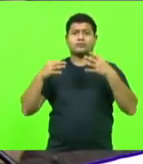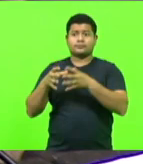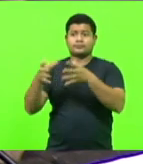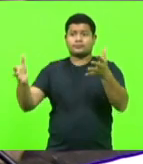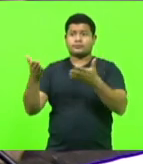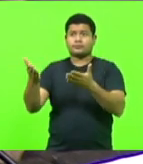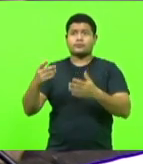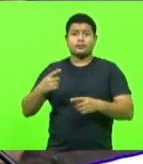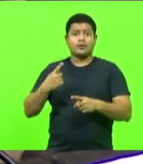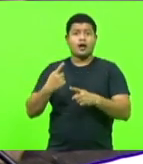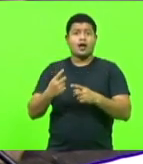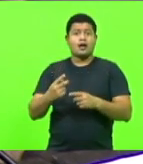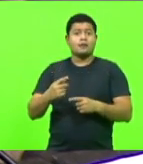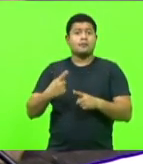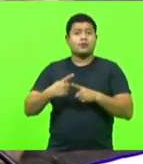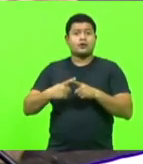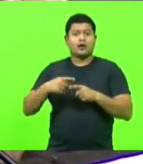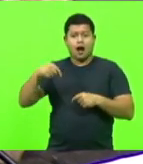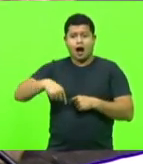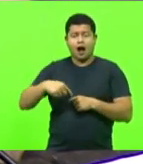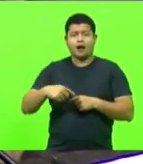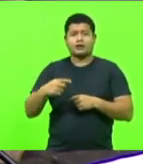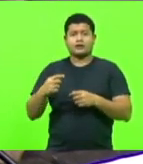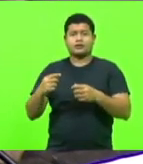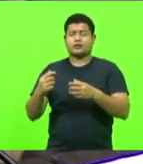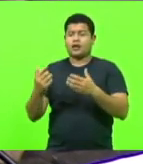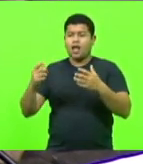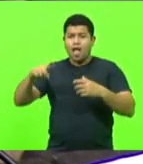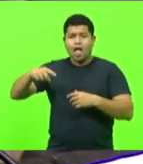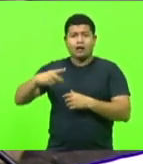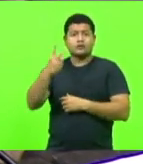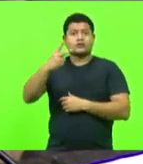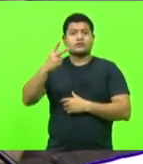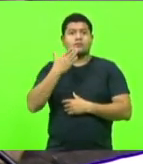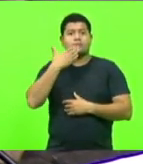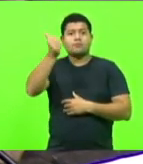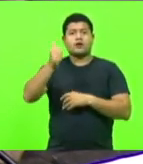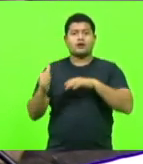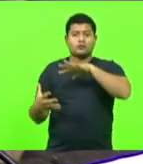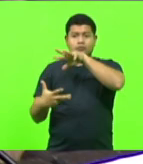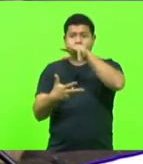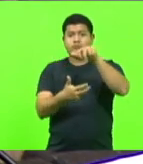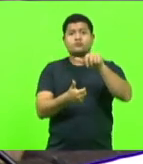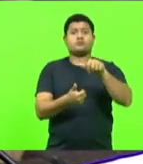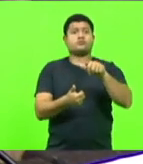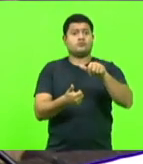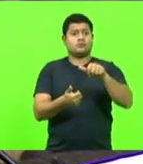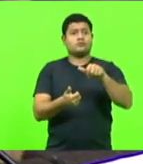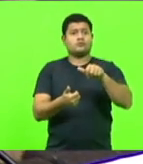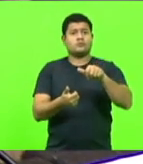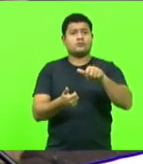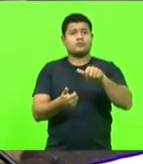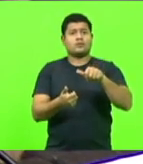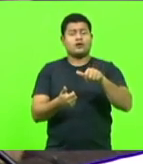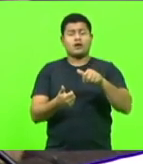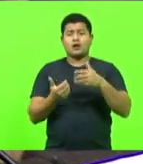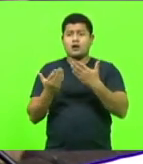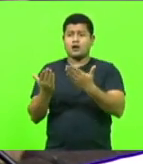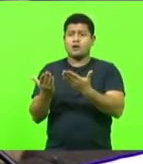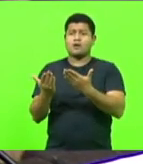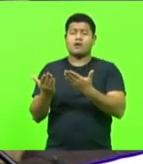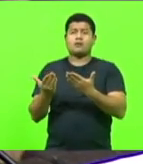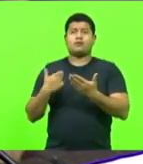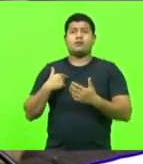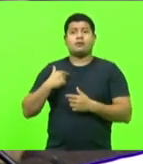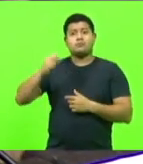a segunda melhor água termal do mundo. Imagina isso na mão da iniciativa privada. Imagina o quanto não poderia ser